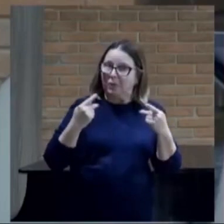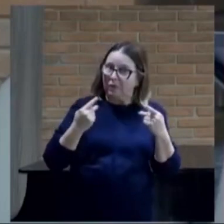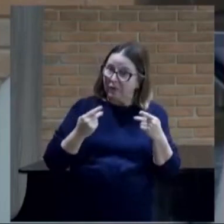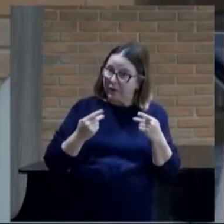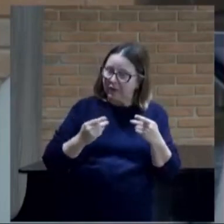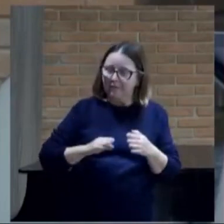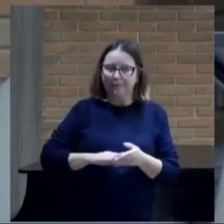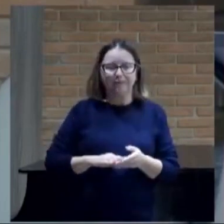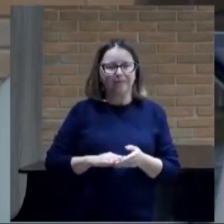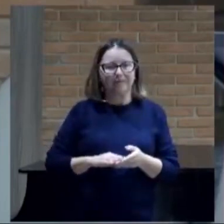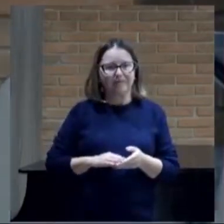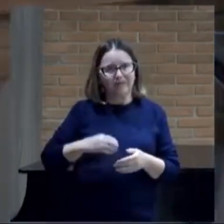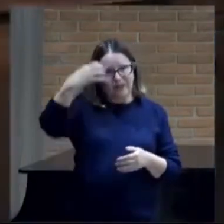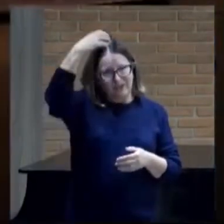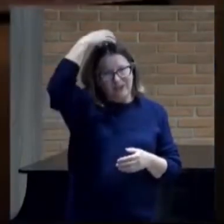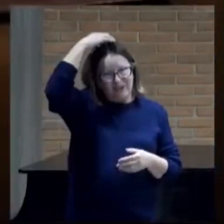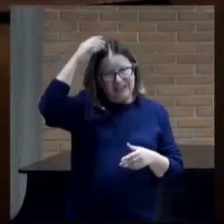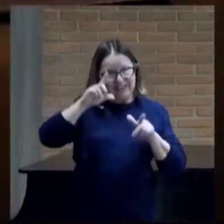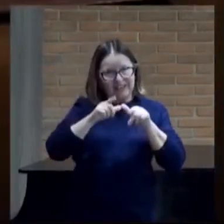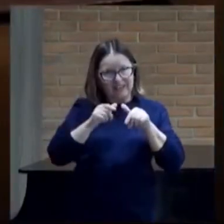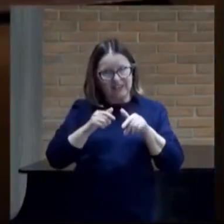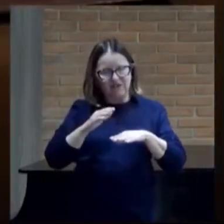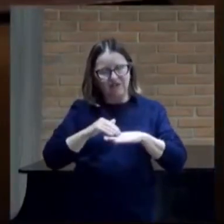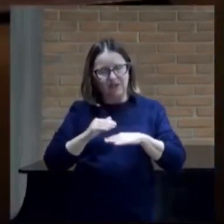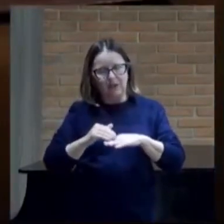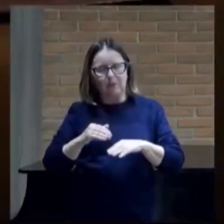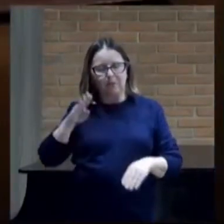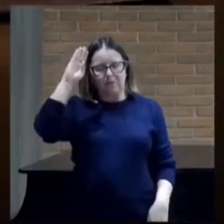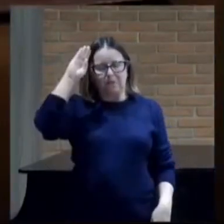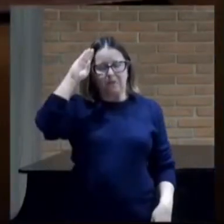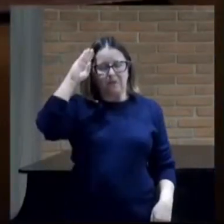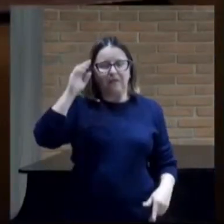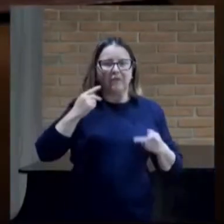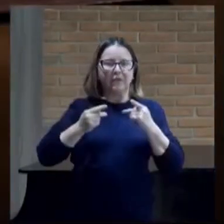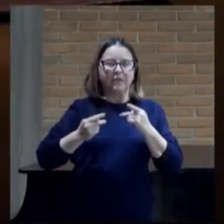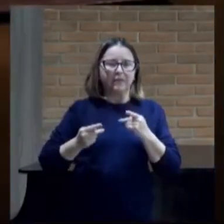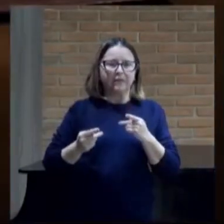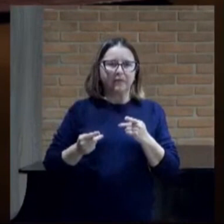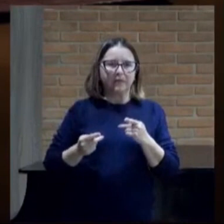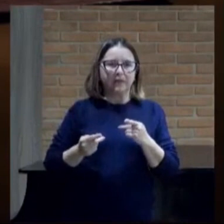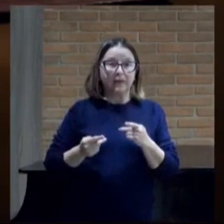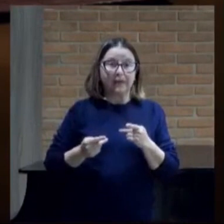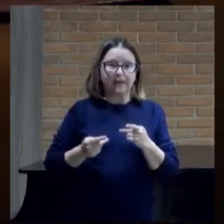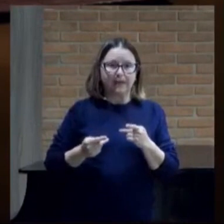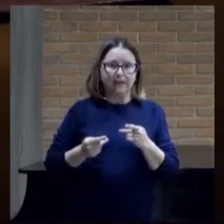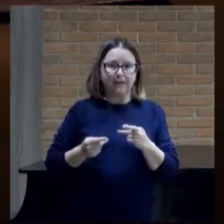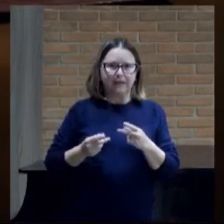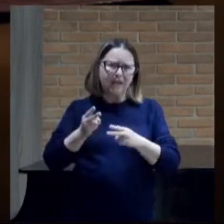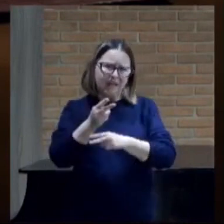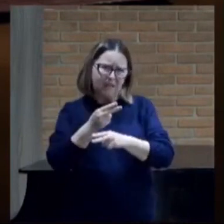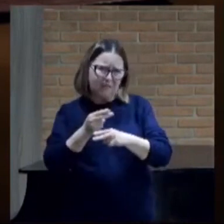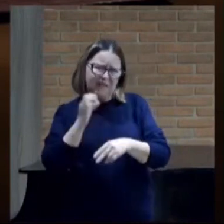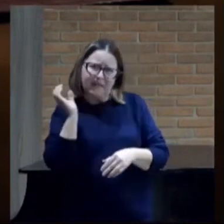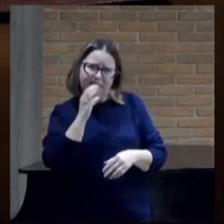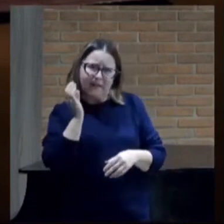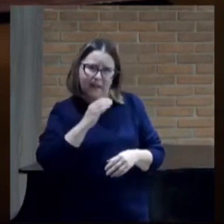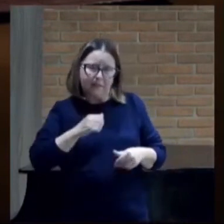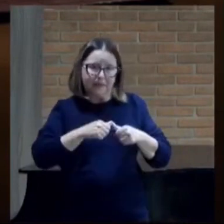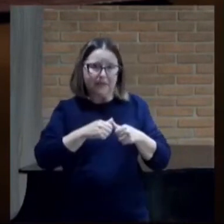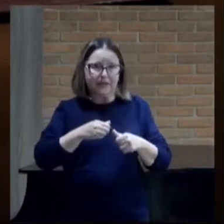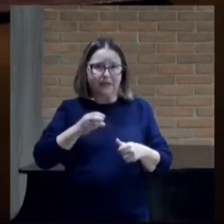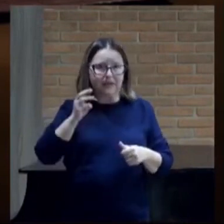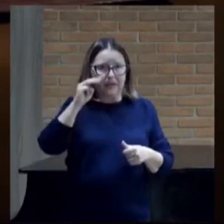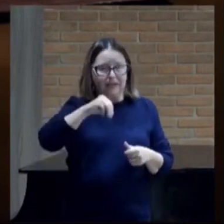Então o rei de Israel chamou um oficial e disse, Traze-me de pressa Micaías,